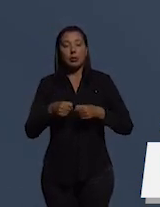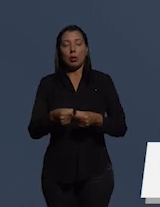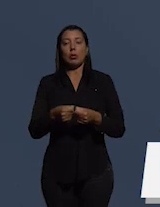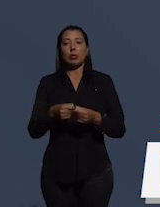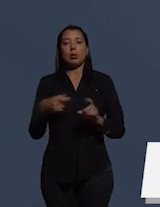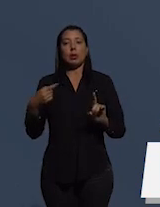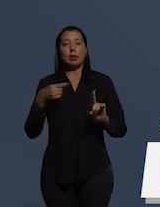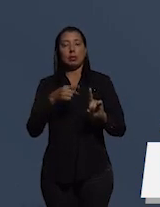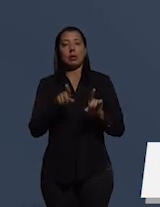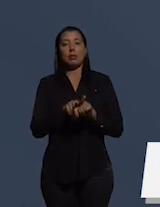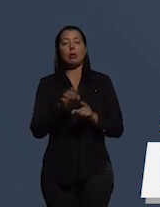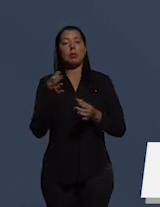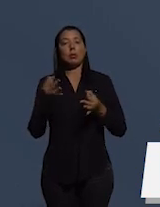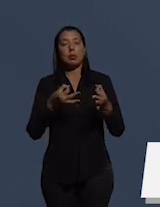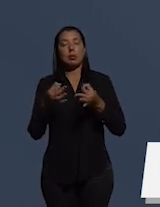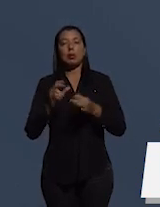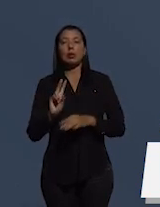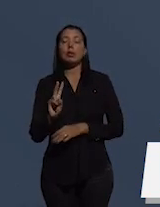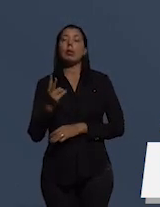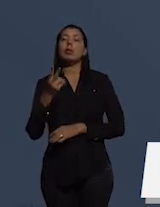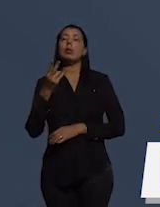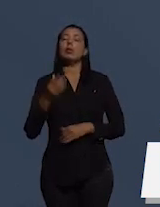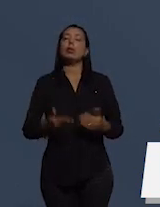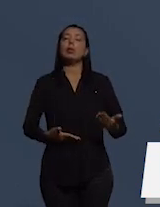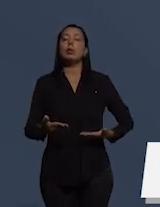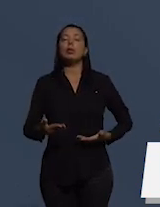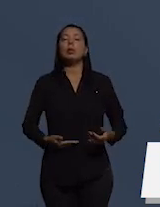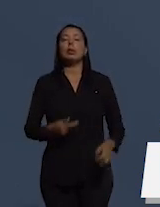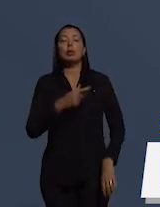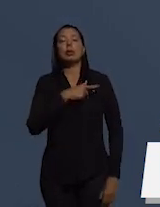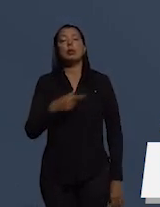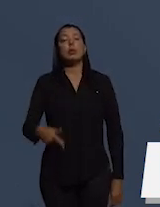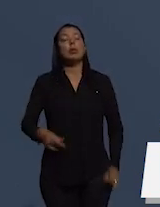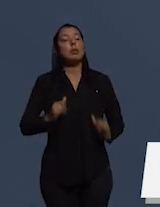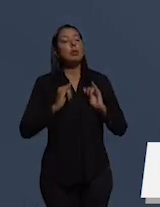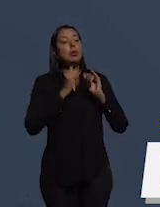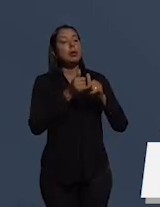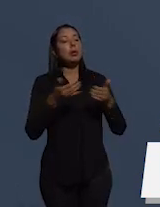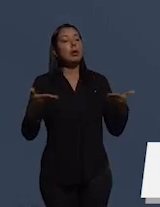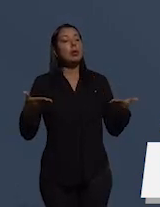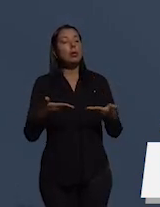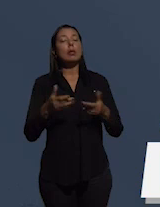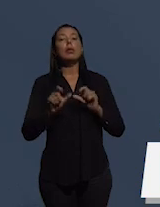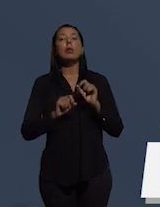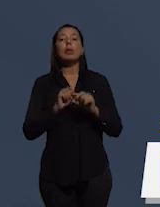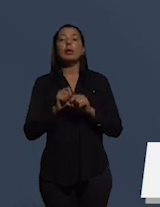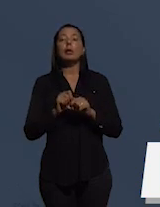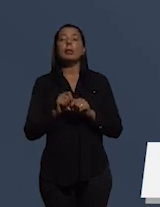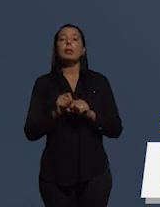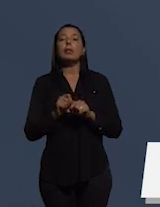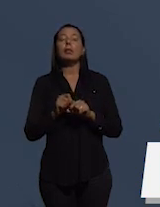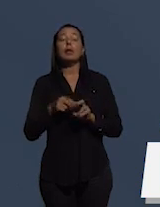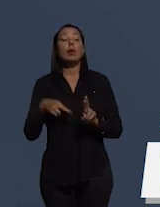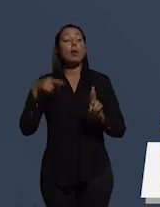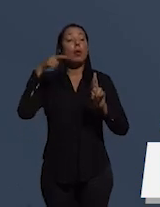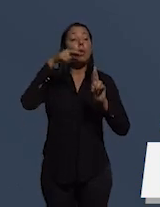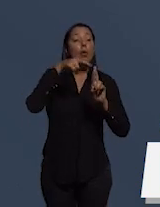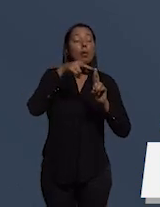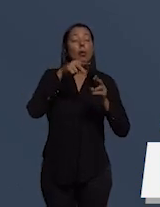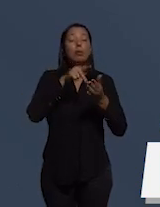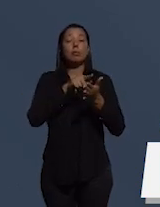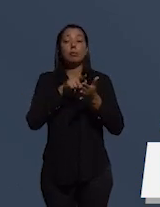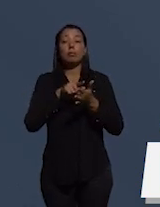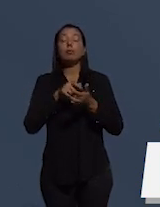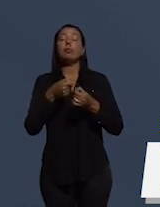do aperfeiçoamento e valorização do serviço público, nós publicamos recentemente a obra Rumo ao Estado Necessário,